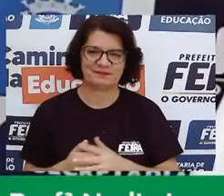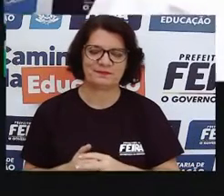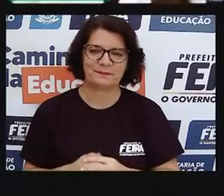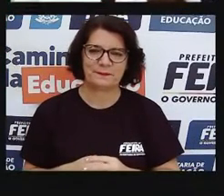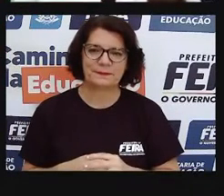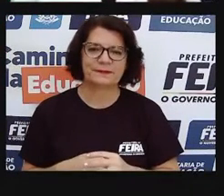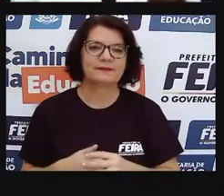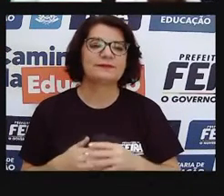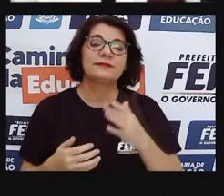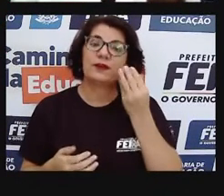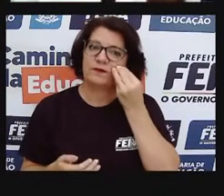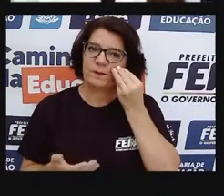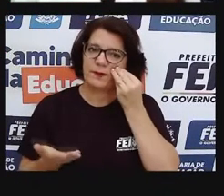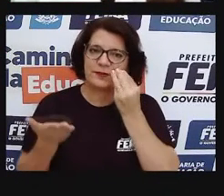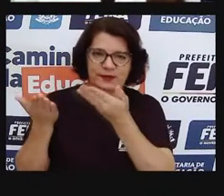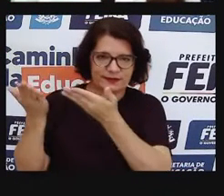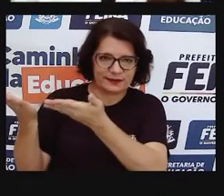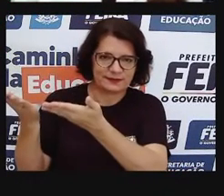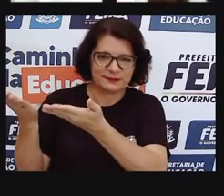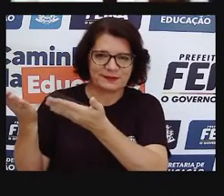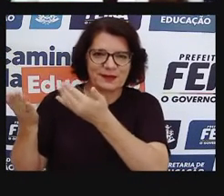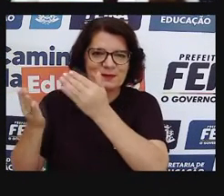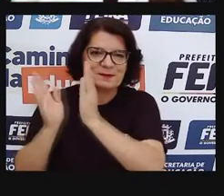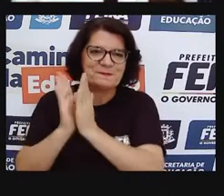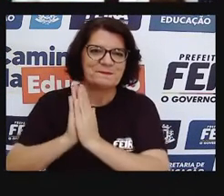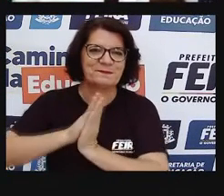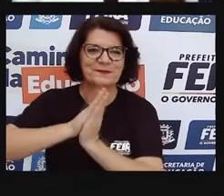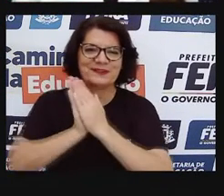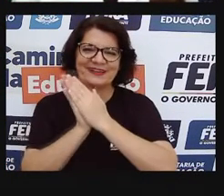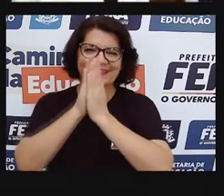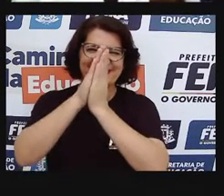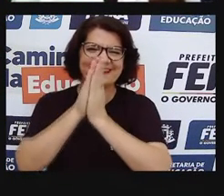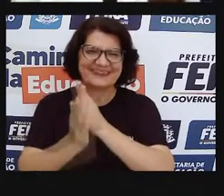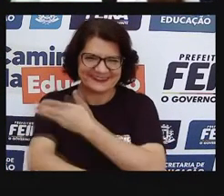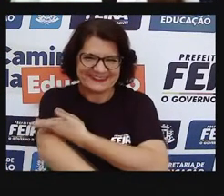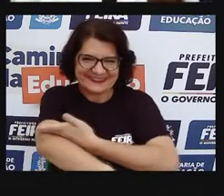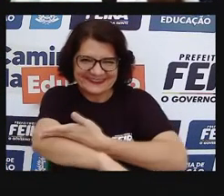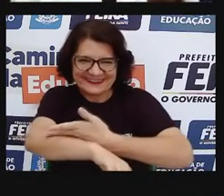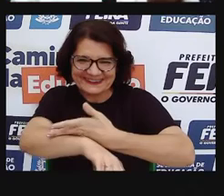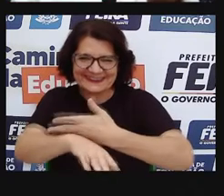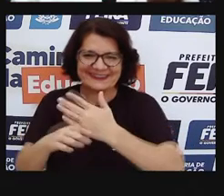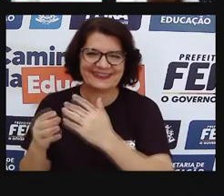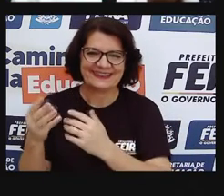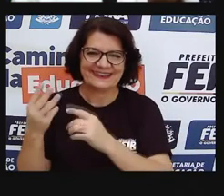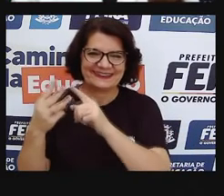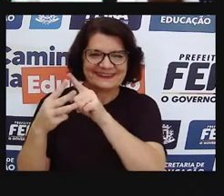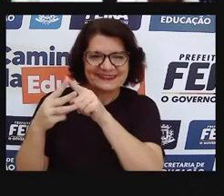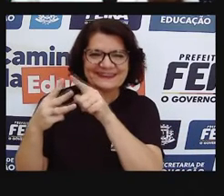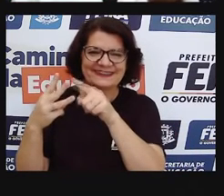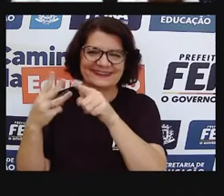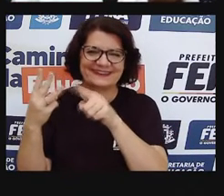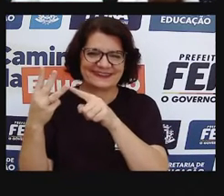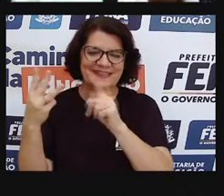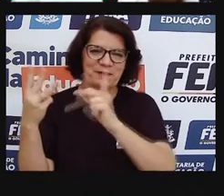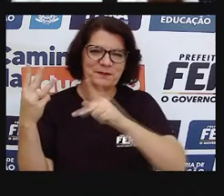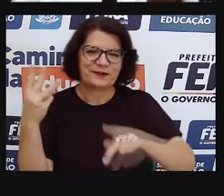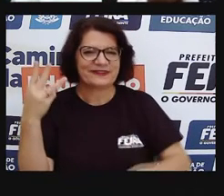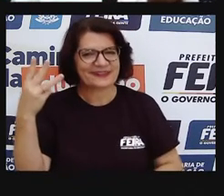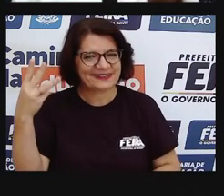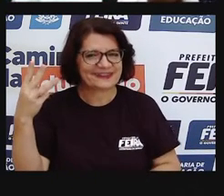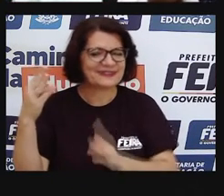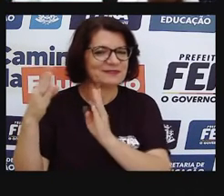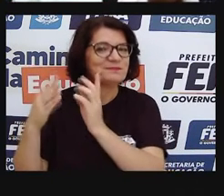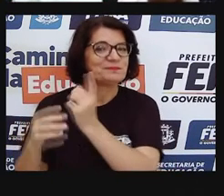Vou mostrar para vocês as bonequinhas, né? Porque já está todo mundo acostumado com elas. Clésia, Silvana